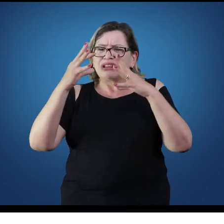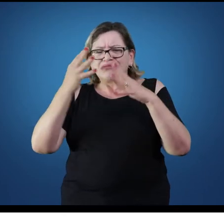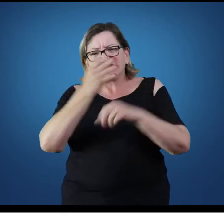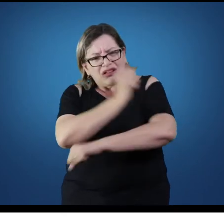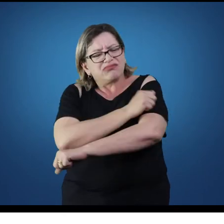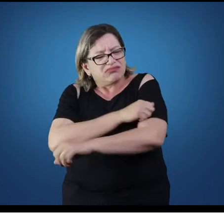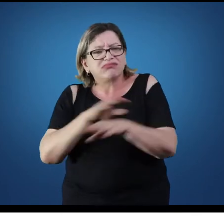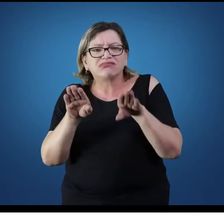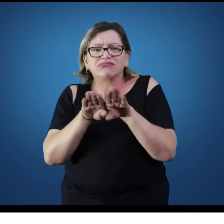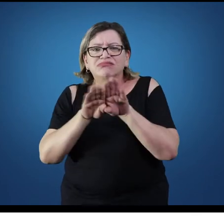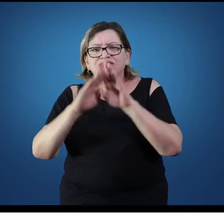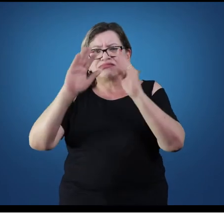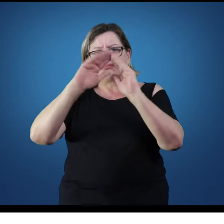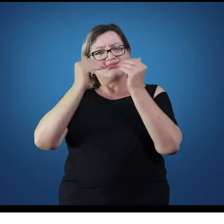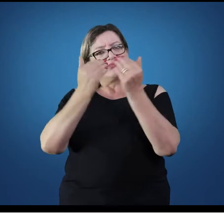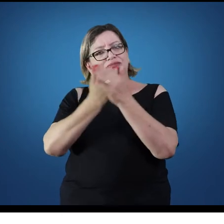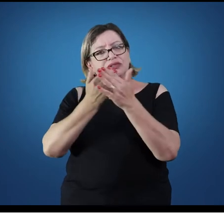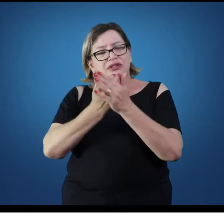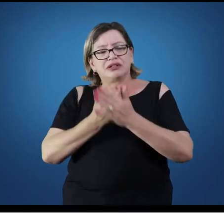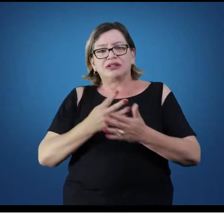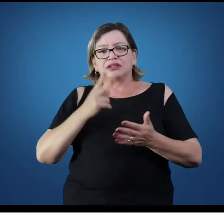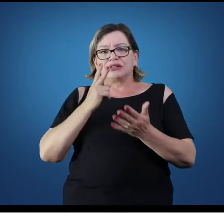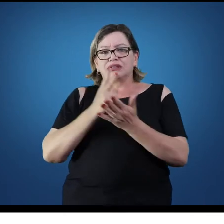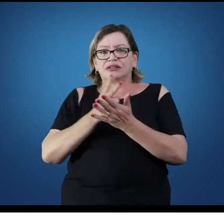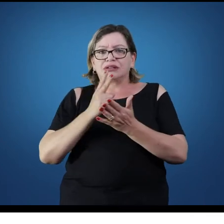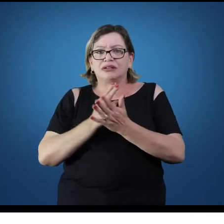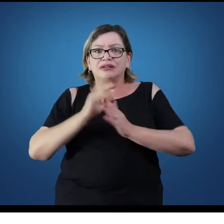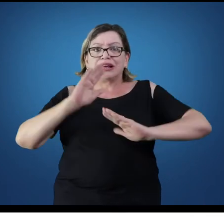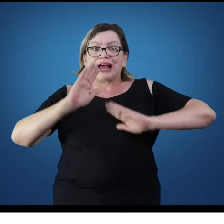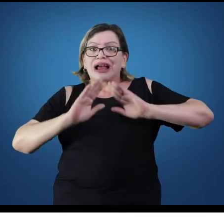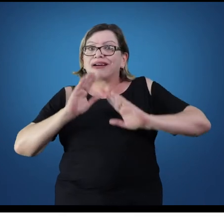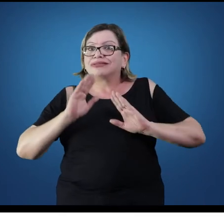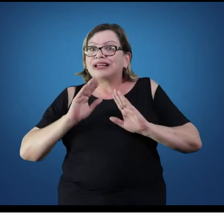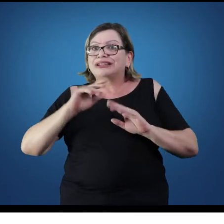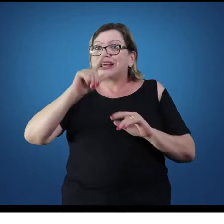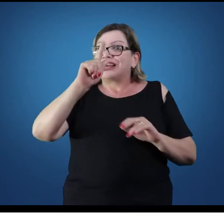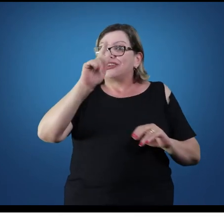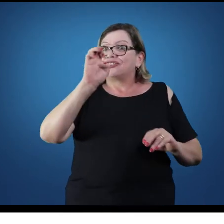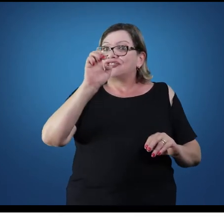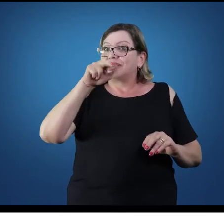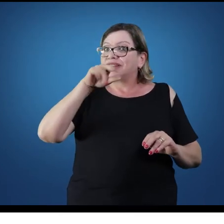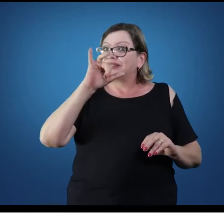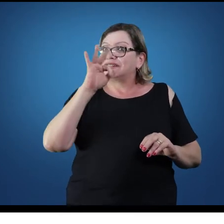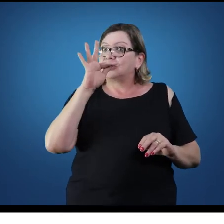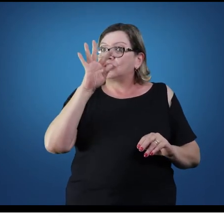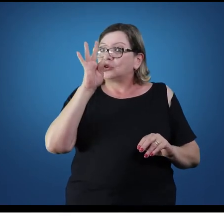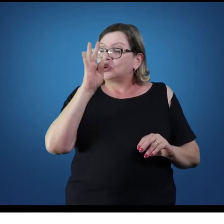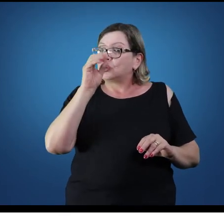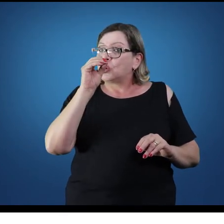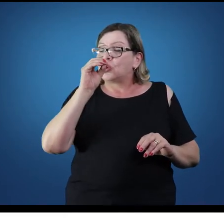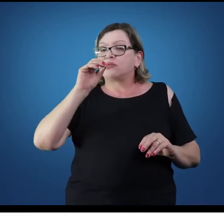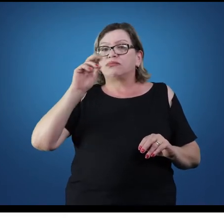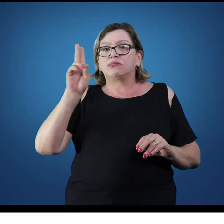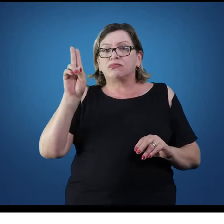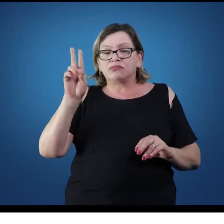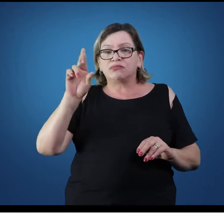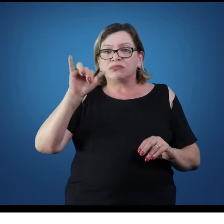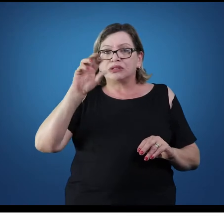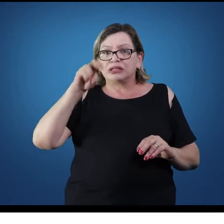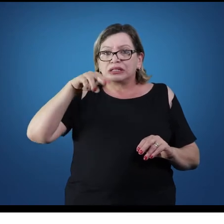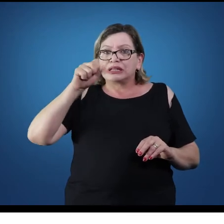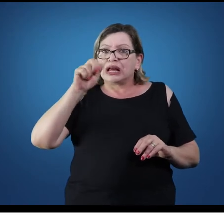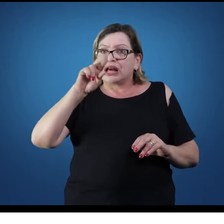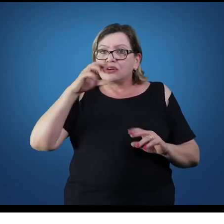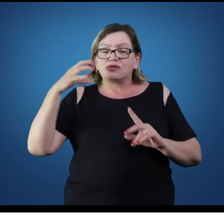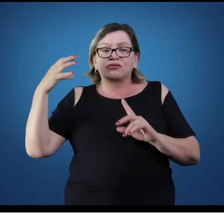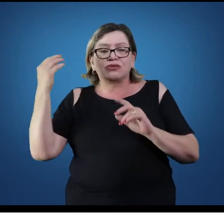Por exemplo, esse sistema aqui é totalmente sobrecarregado dependendo do tipo de alimentação que as pessoas têm ou uso de algum tipo de hormônio. Então